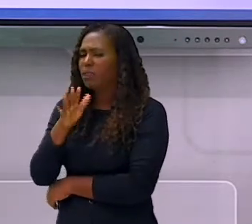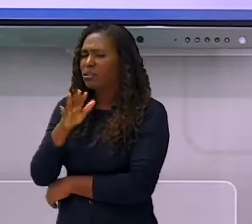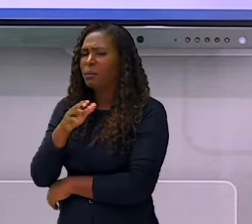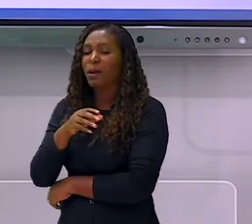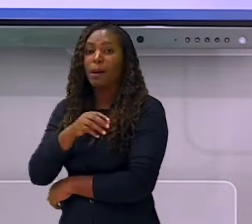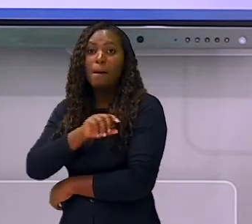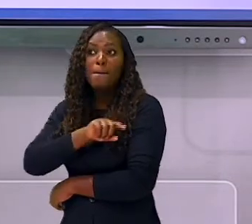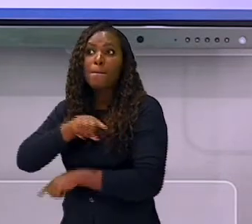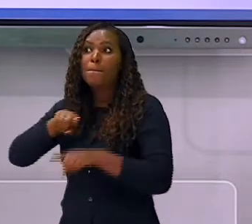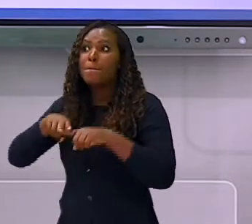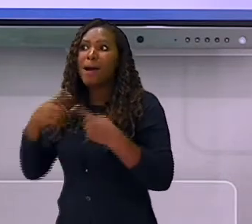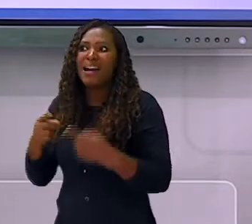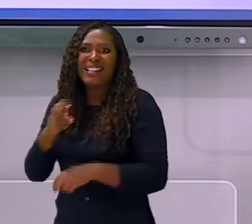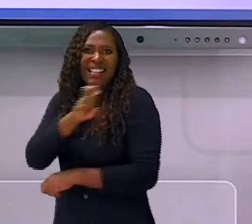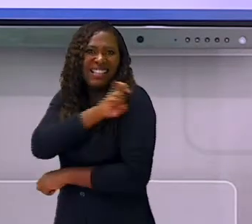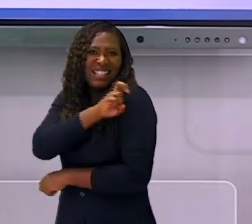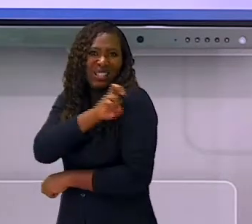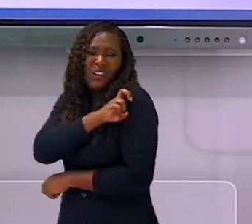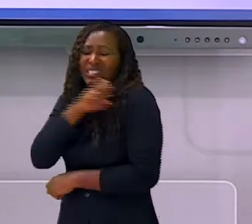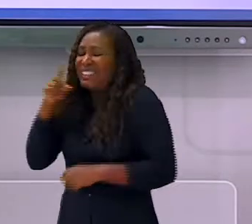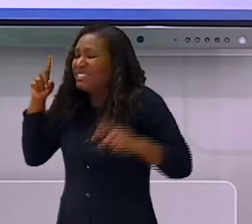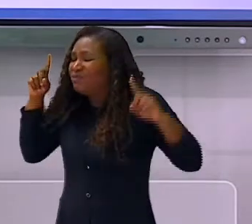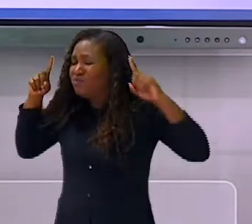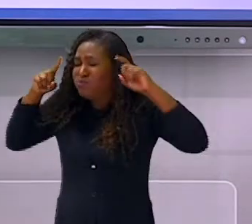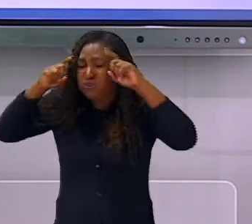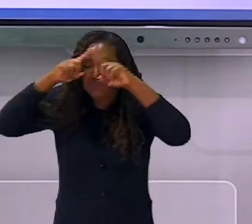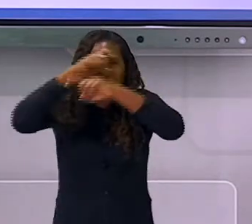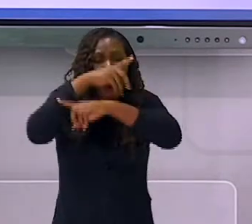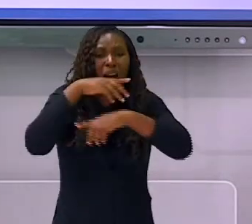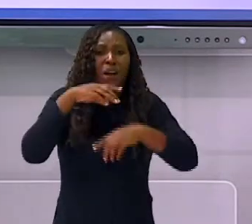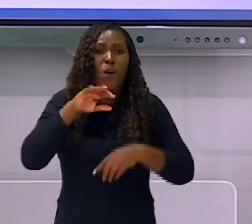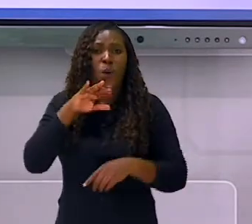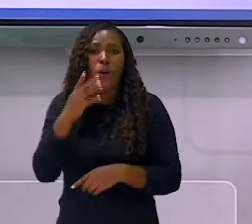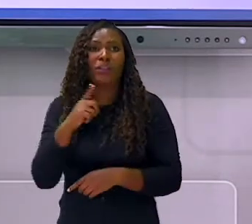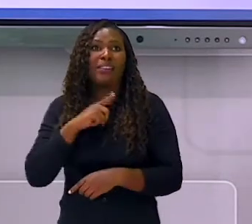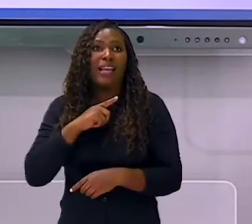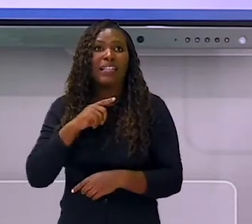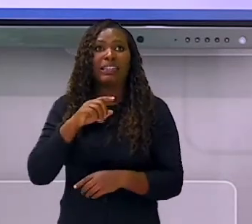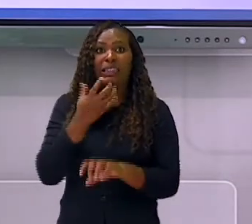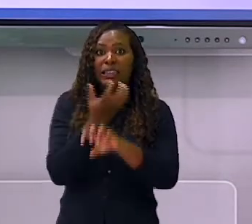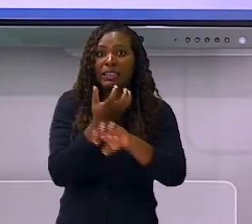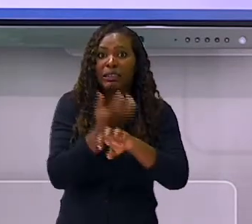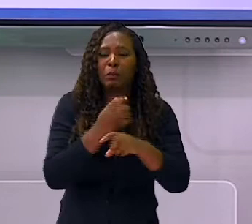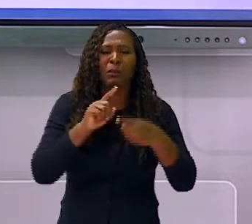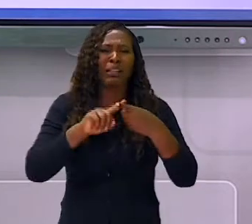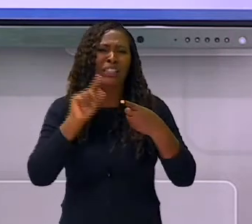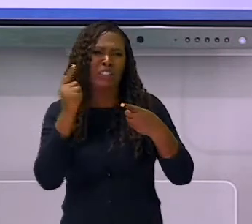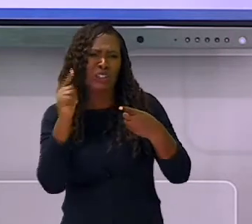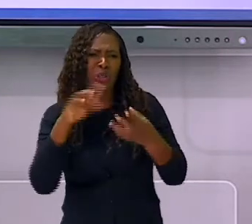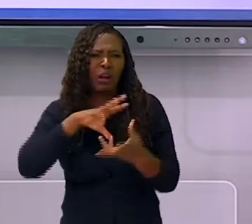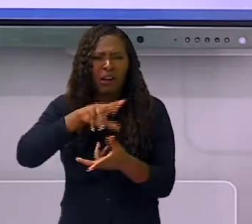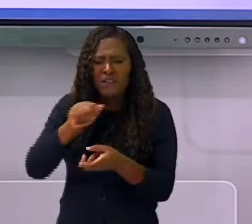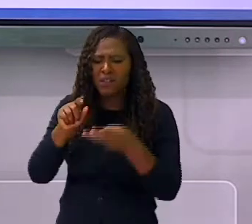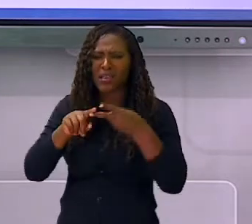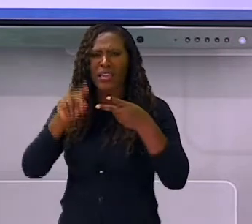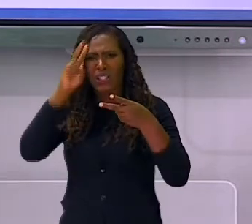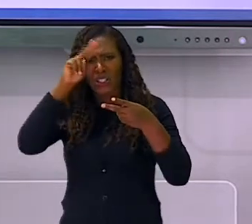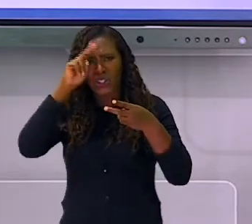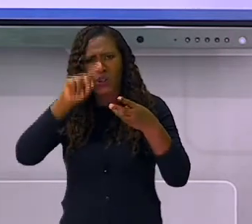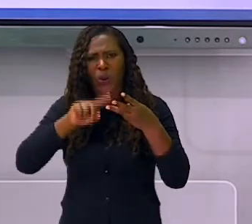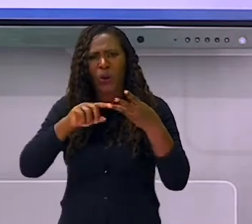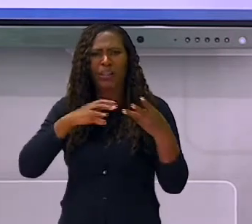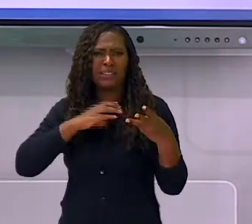leitura para interpretar a matemática, história, ciência, geografia, entre as outras matérias. O